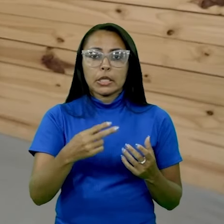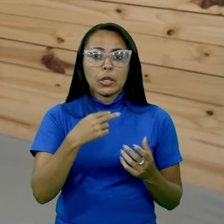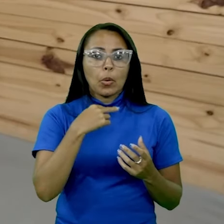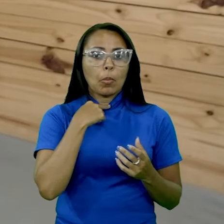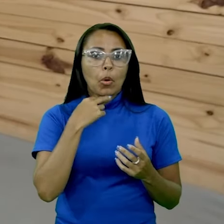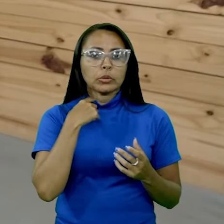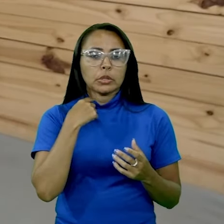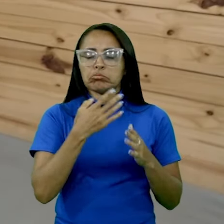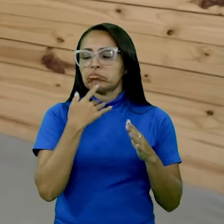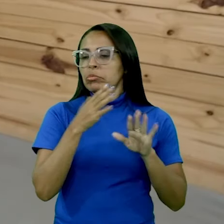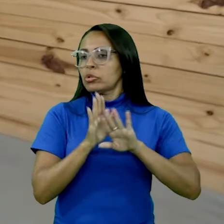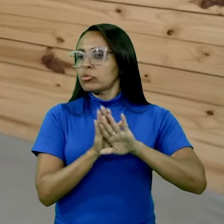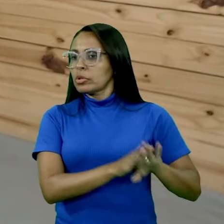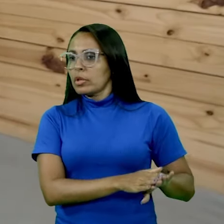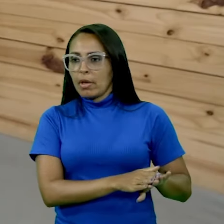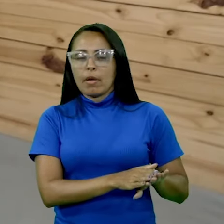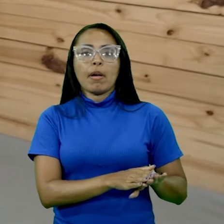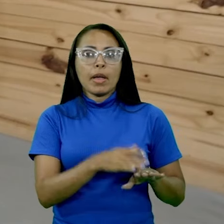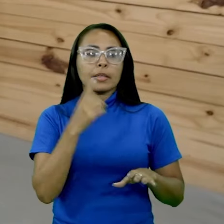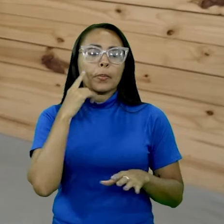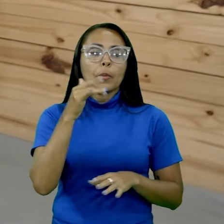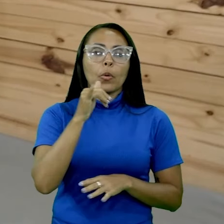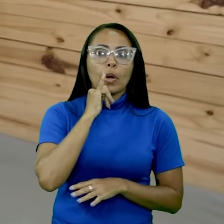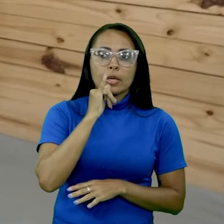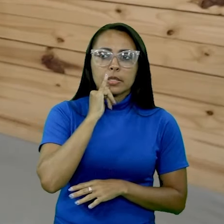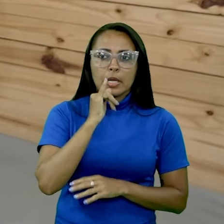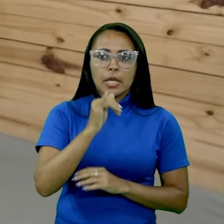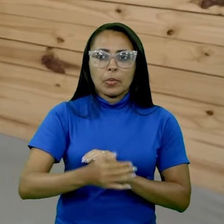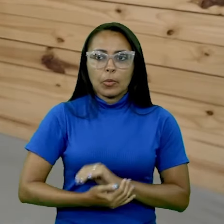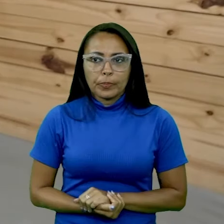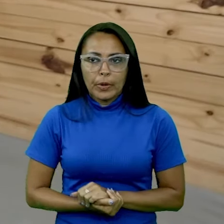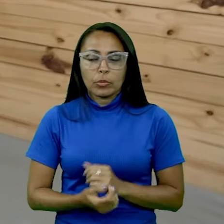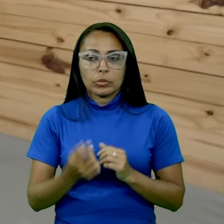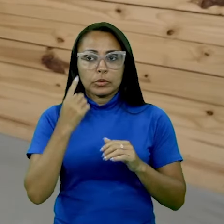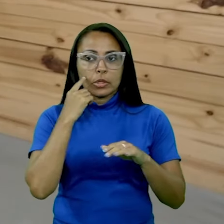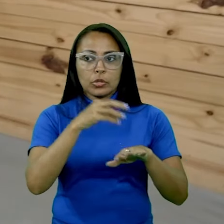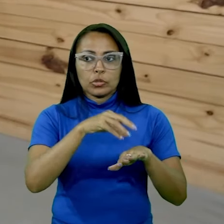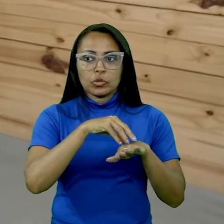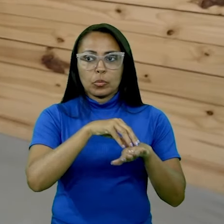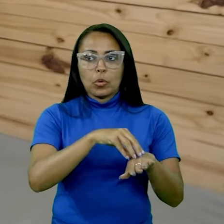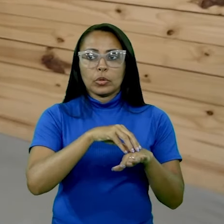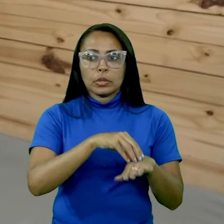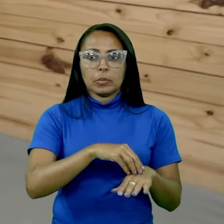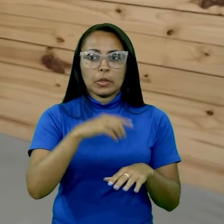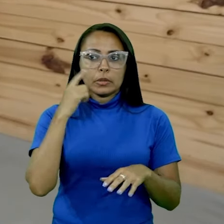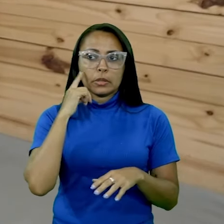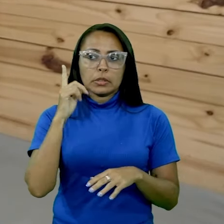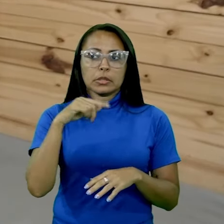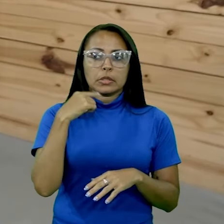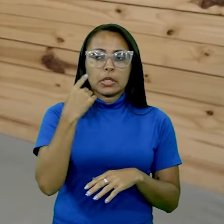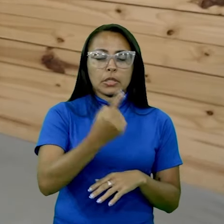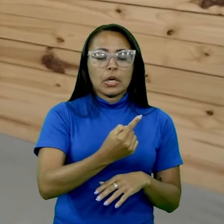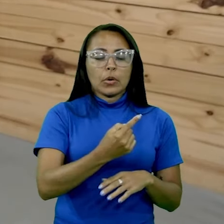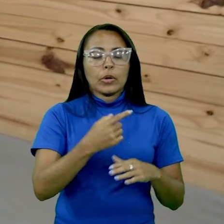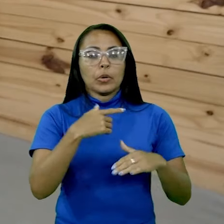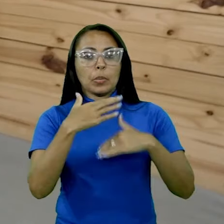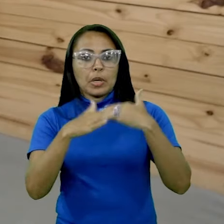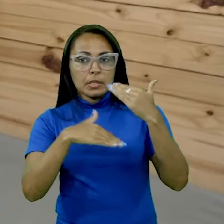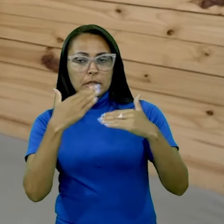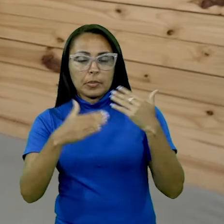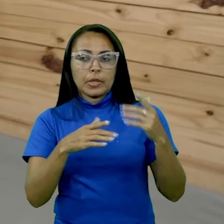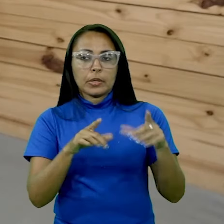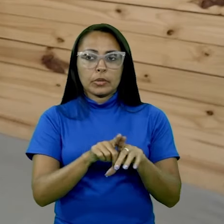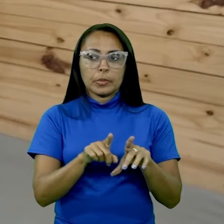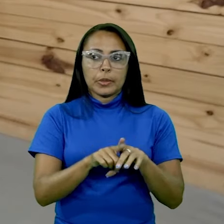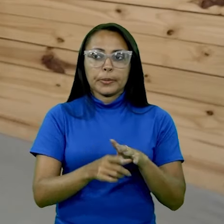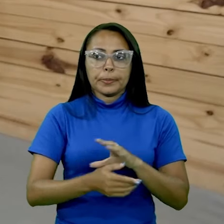dentro das organizações. Há exemplo da atividade de transporte, manutenção de estoques e processamento de pedidos. E